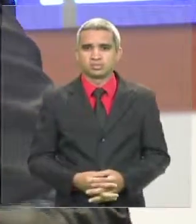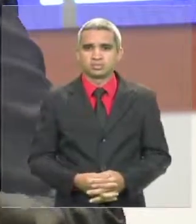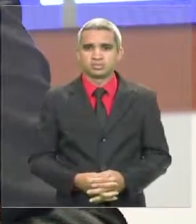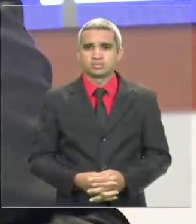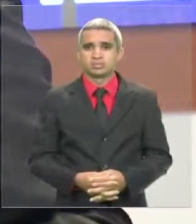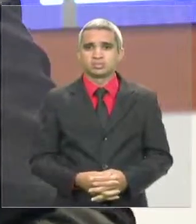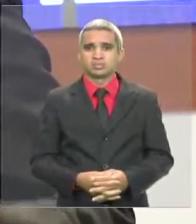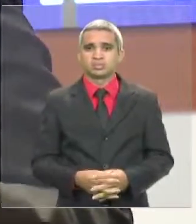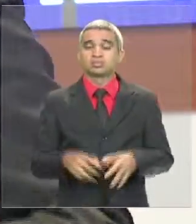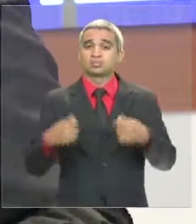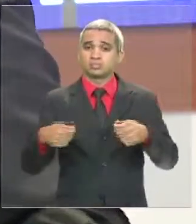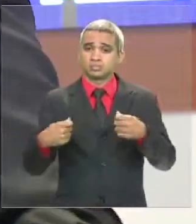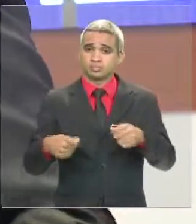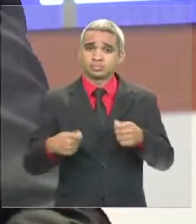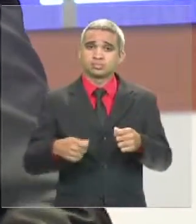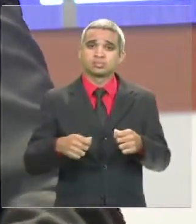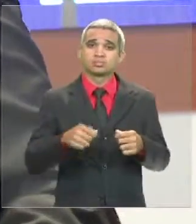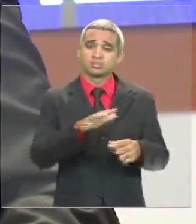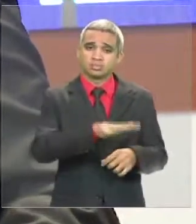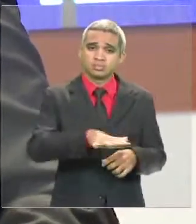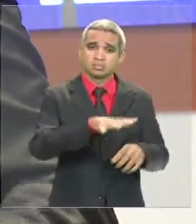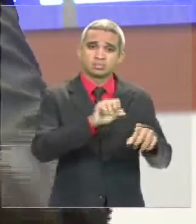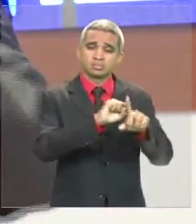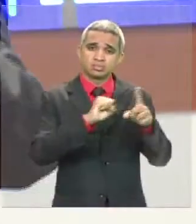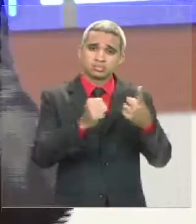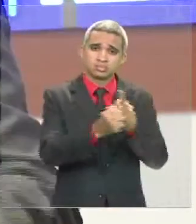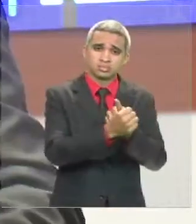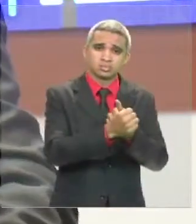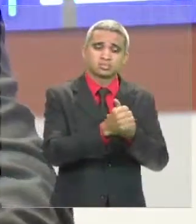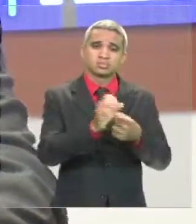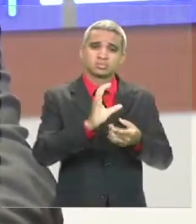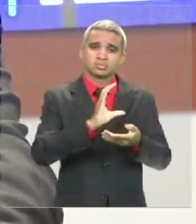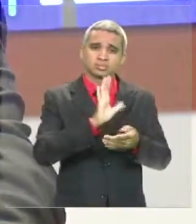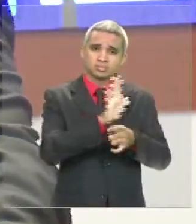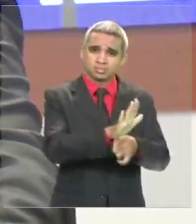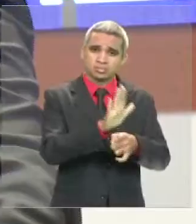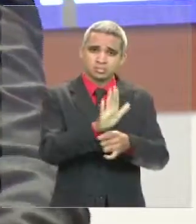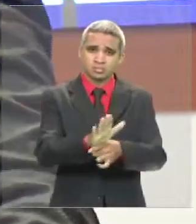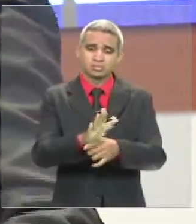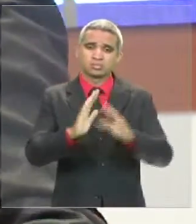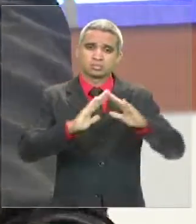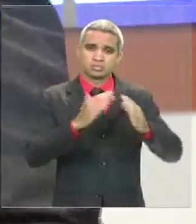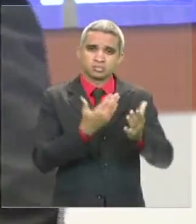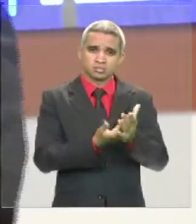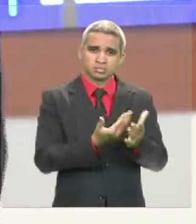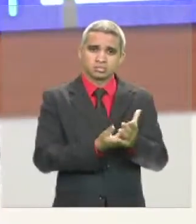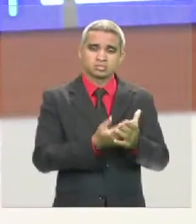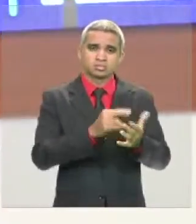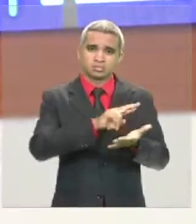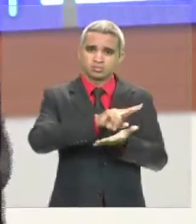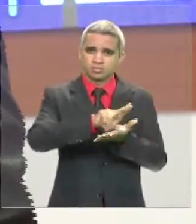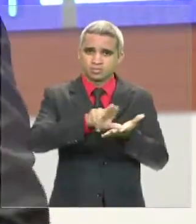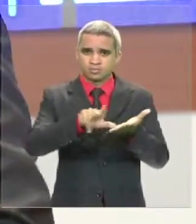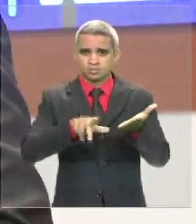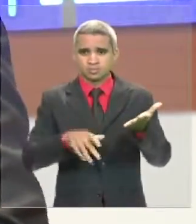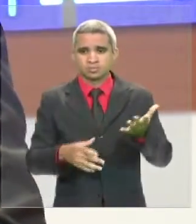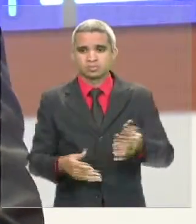possa contemplar os anseios da sociedade. E aproveito a oportunidade, para ler